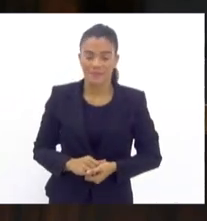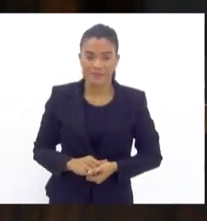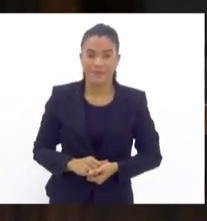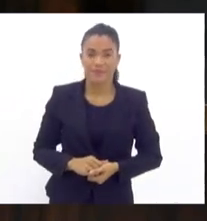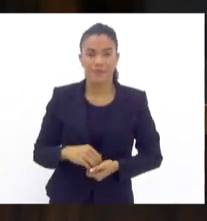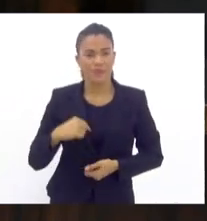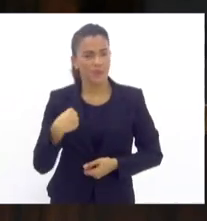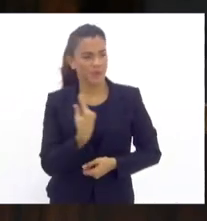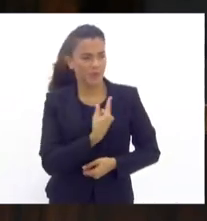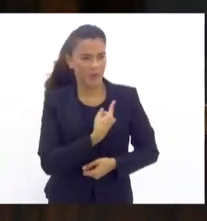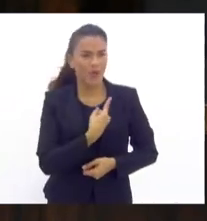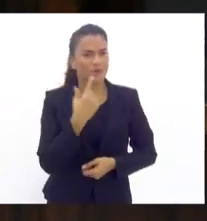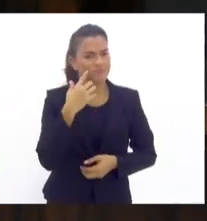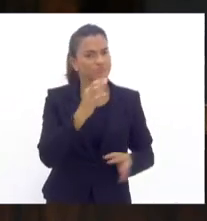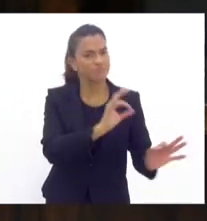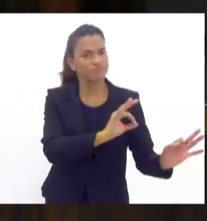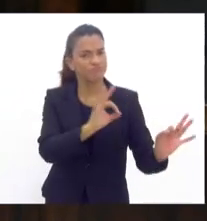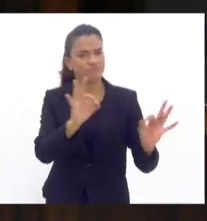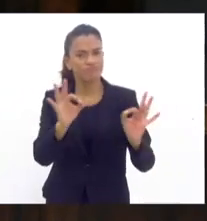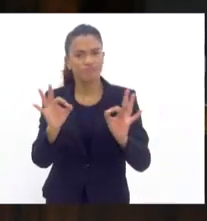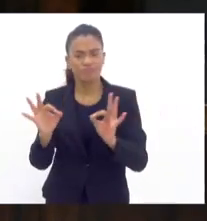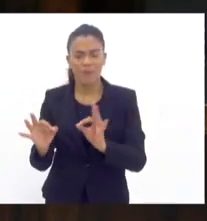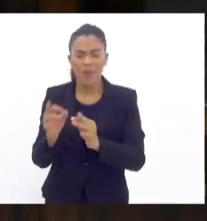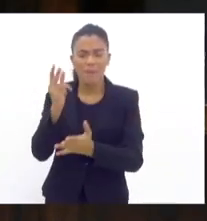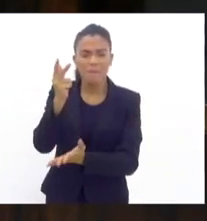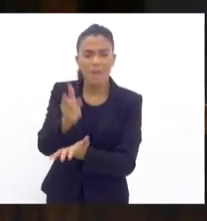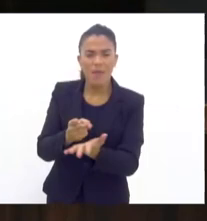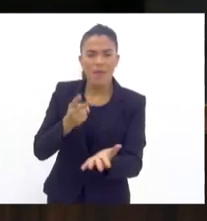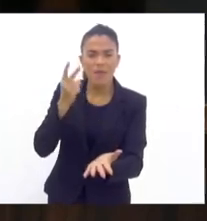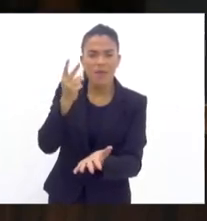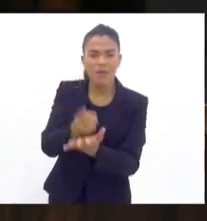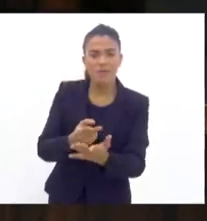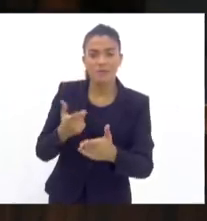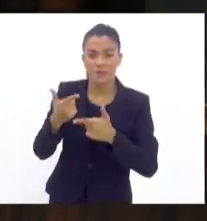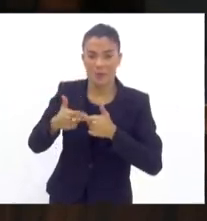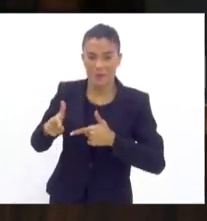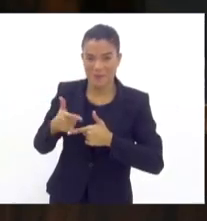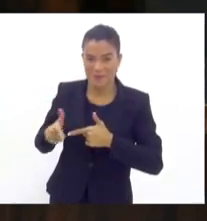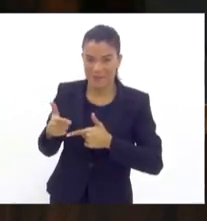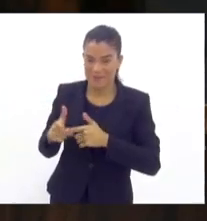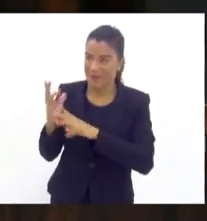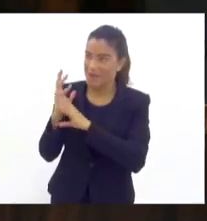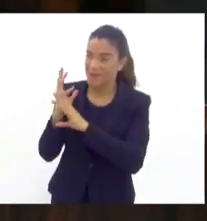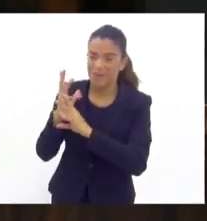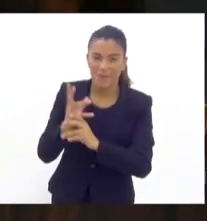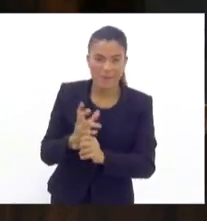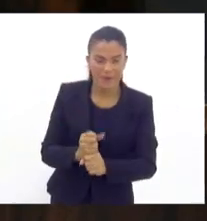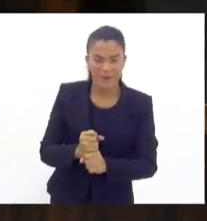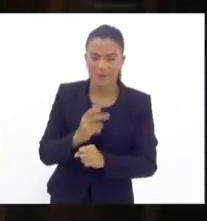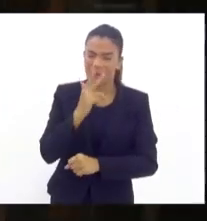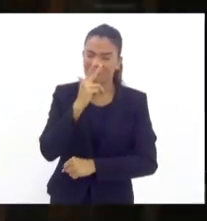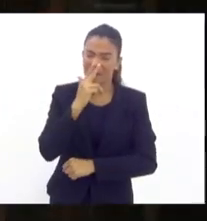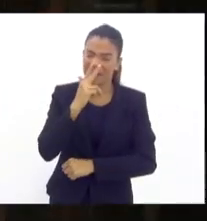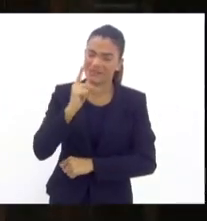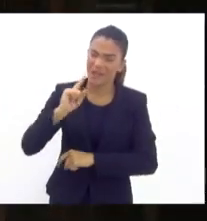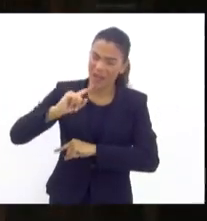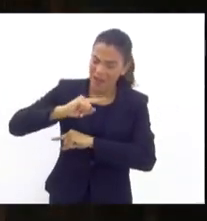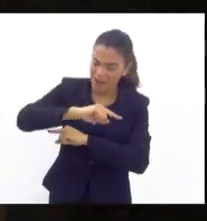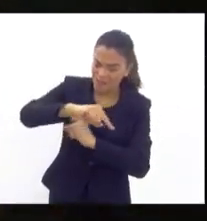estamos vendo aí os mesmos problemas de sempre, que praticamente já virou um círculo